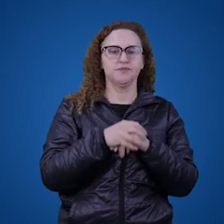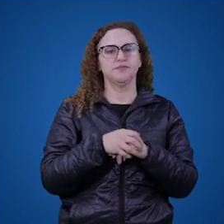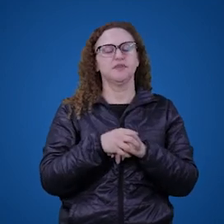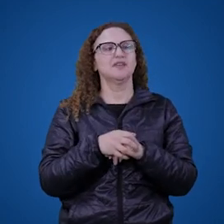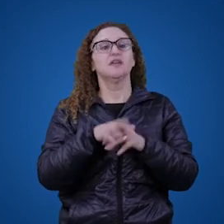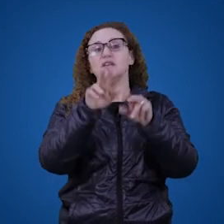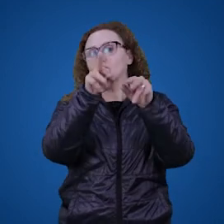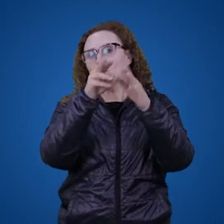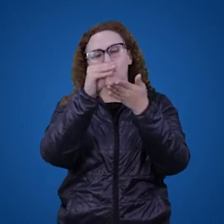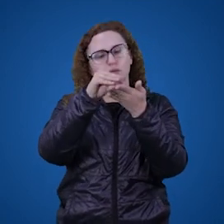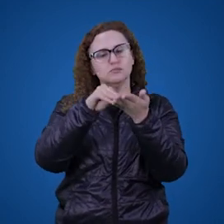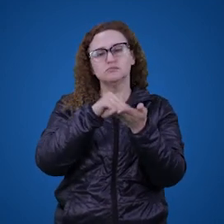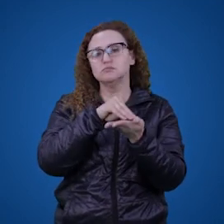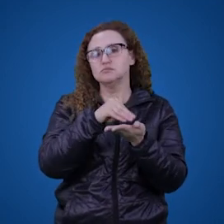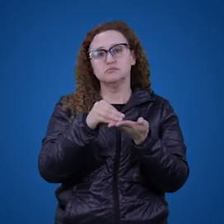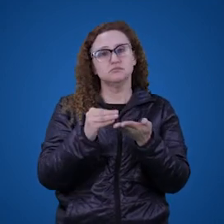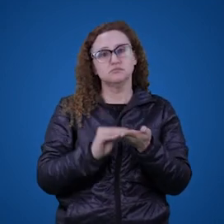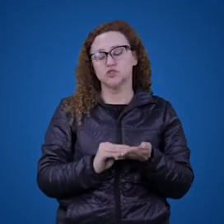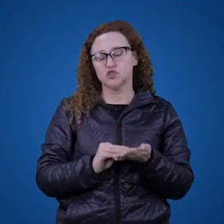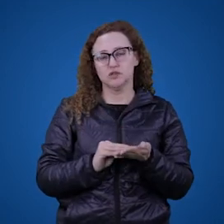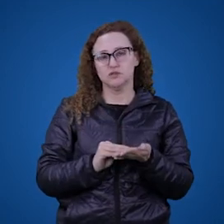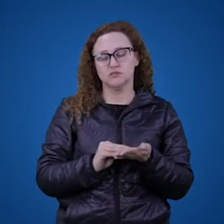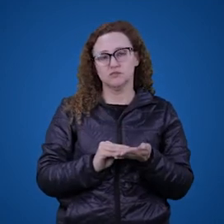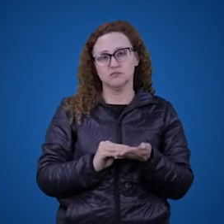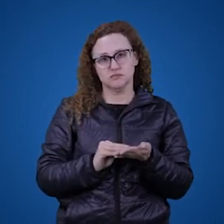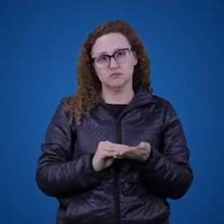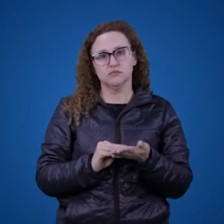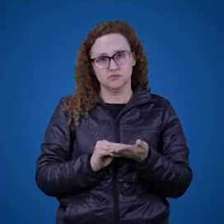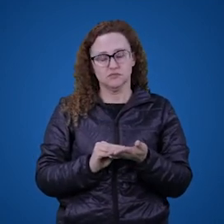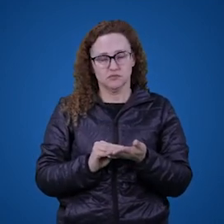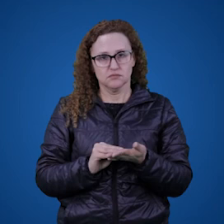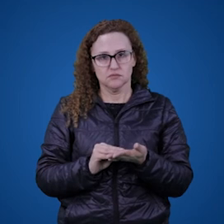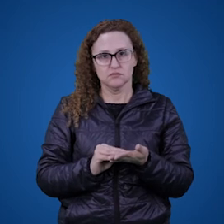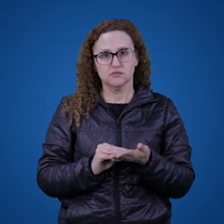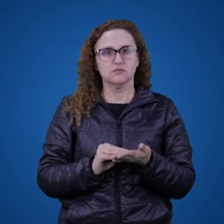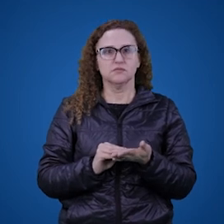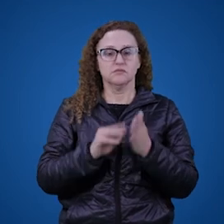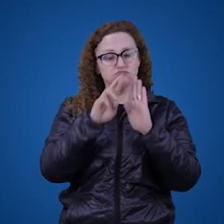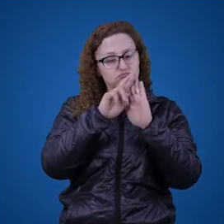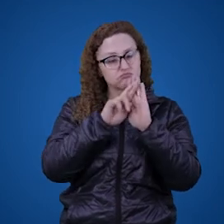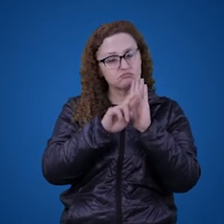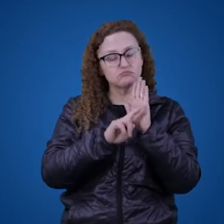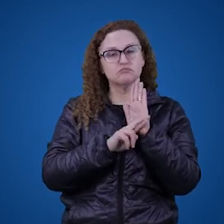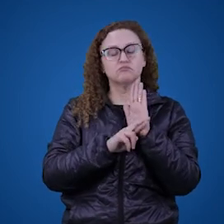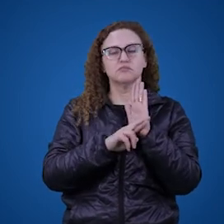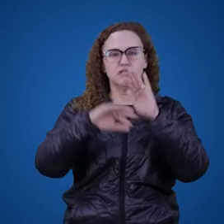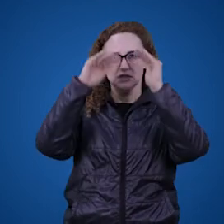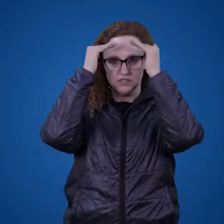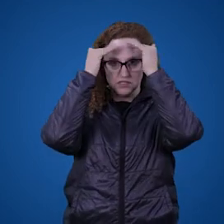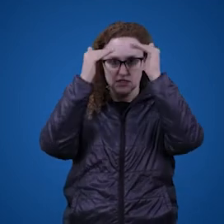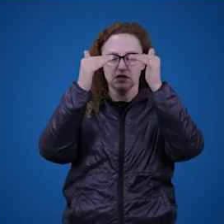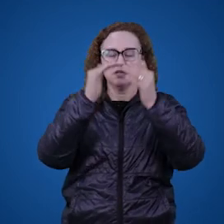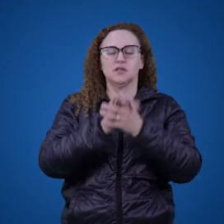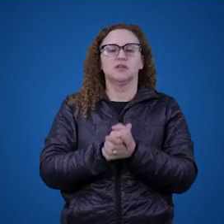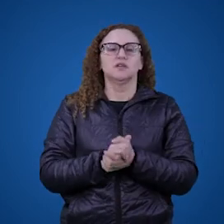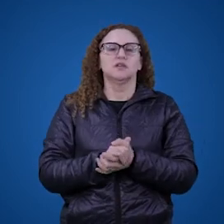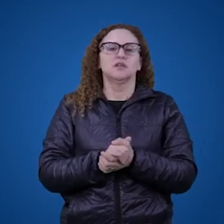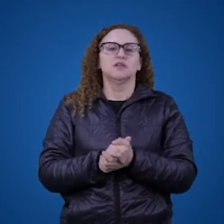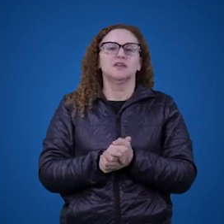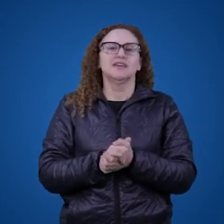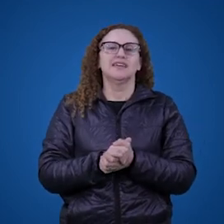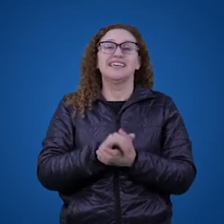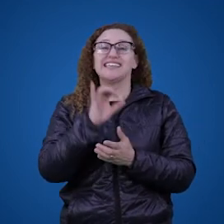ele estaria movendo as peças dele de forma inadequada, errada. E se ele falar boa noite,